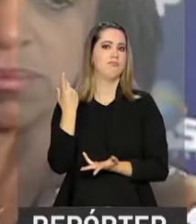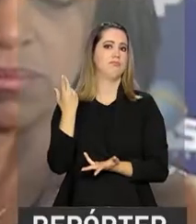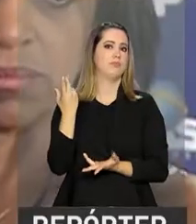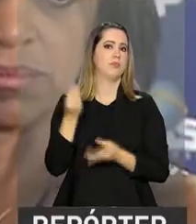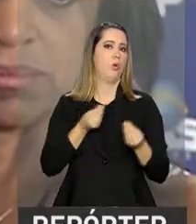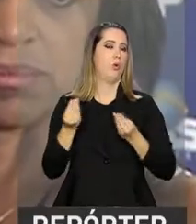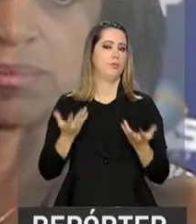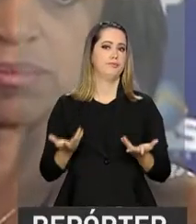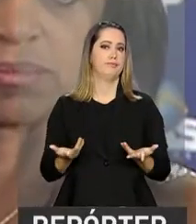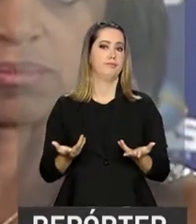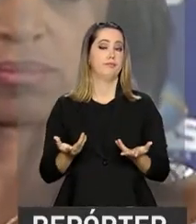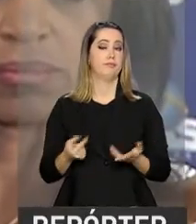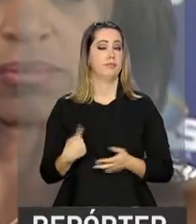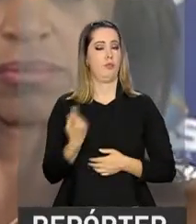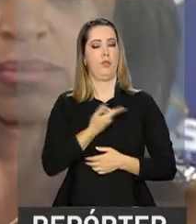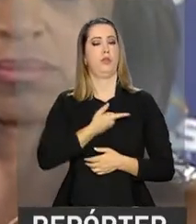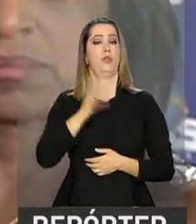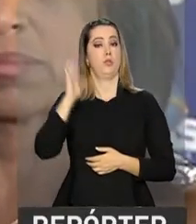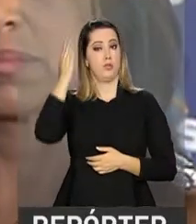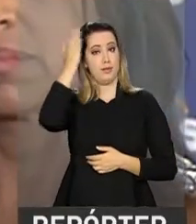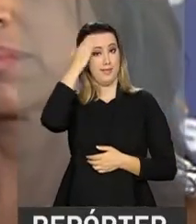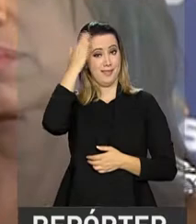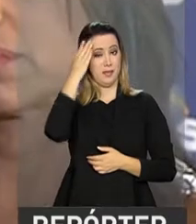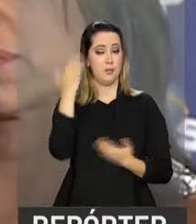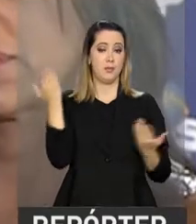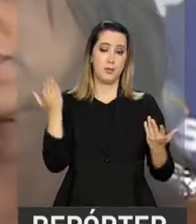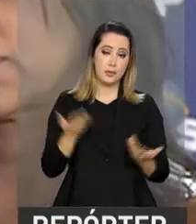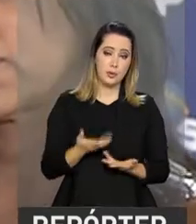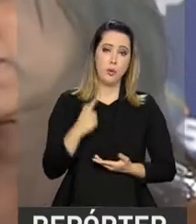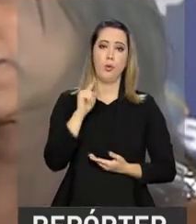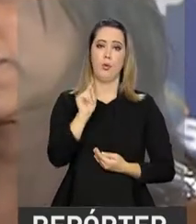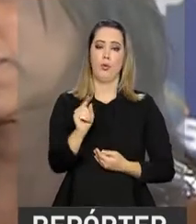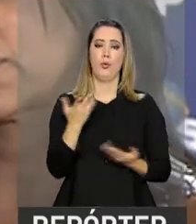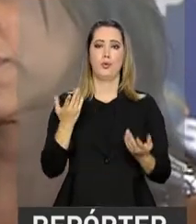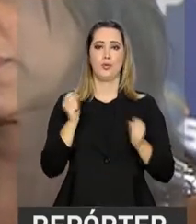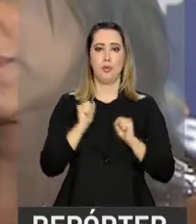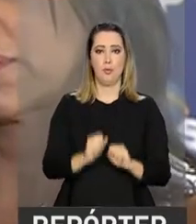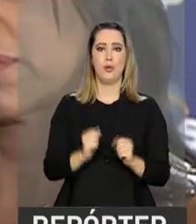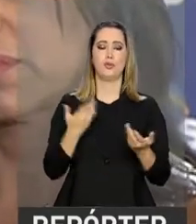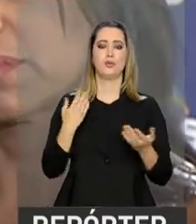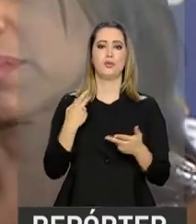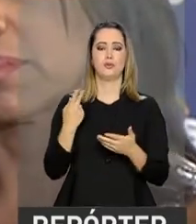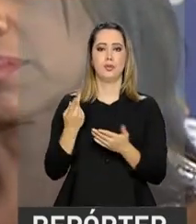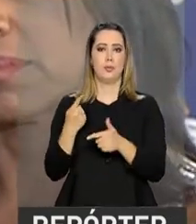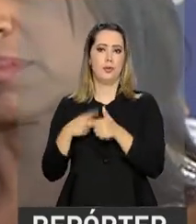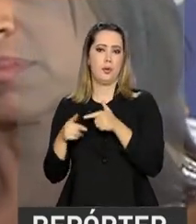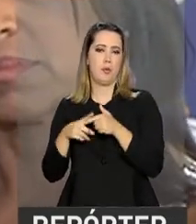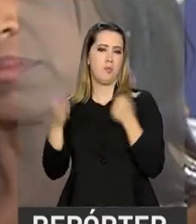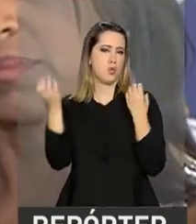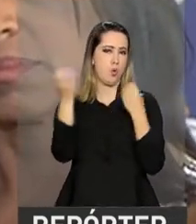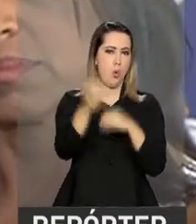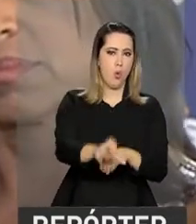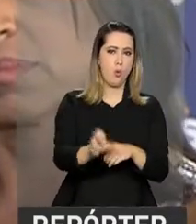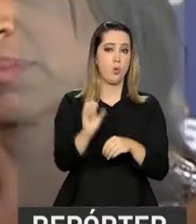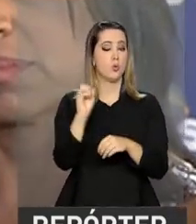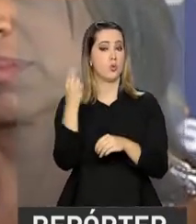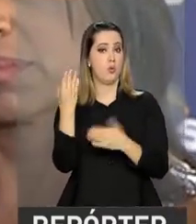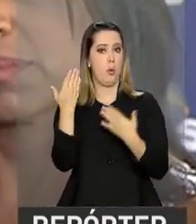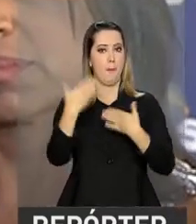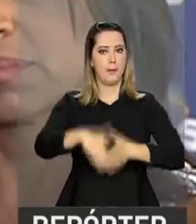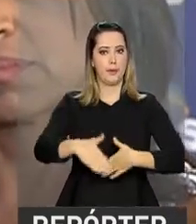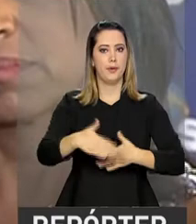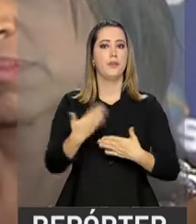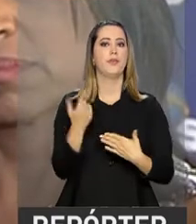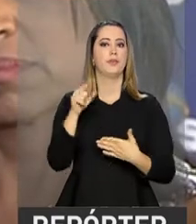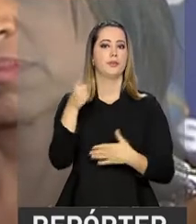A gente sabe que, infelizmente, um dos métodos utilizados mais fortemente em concursos públicos e na aplicação do Enem é o uso de pontos